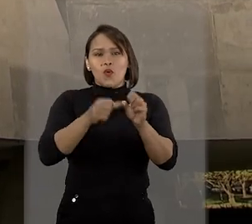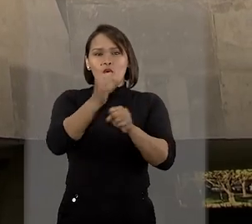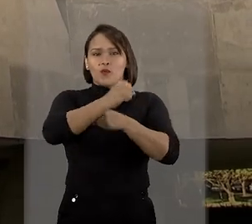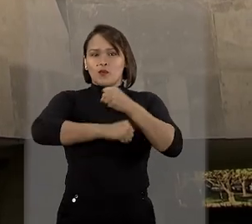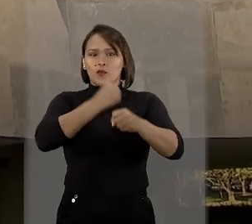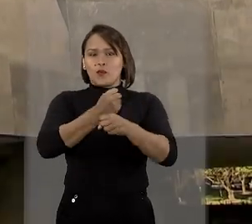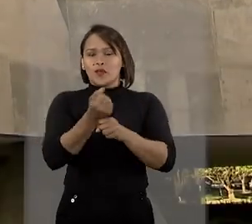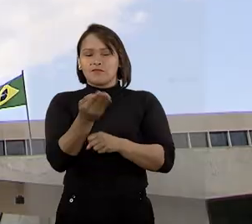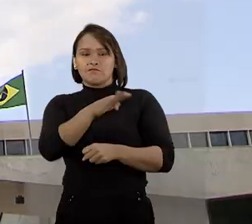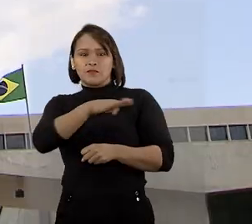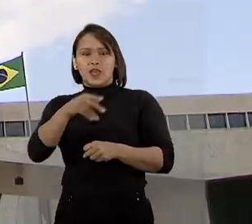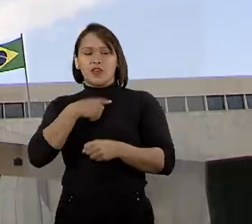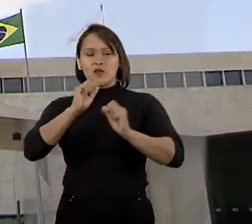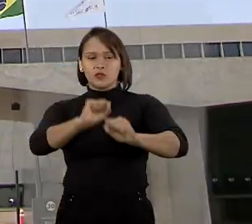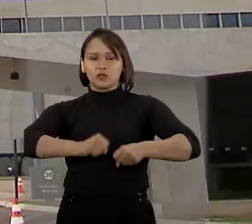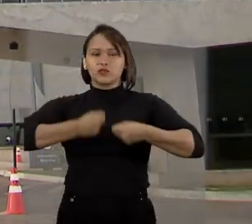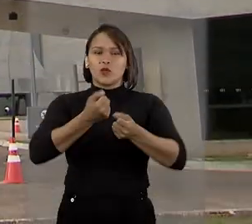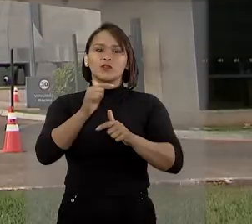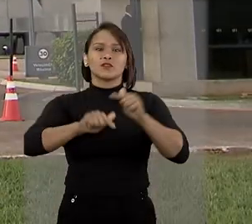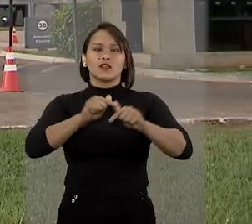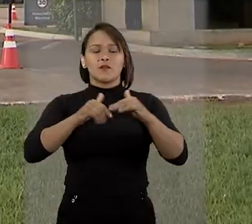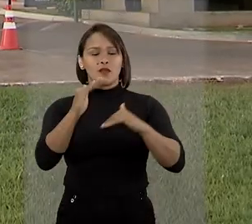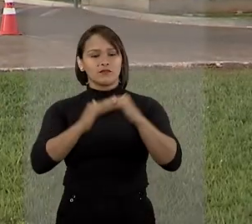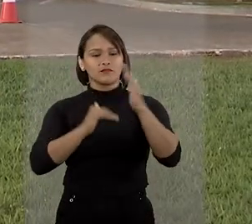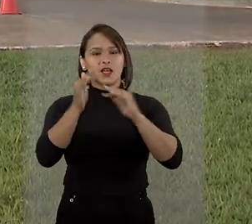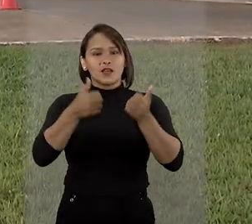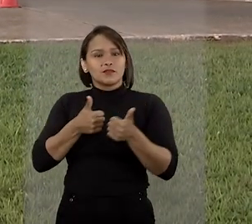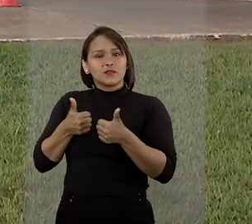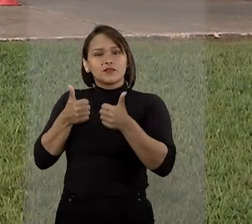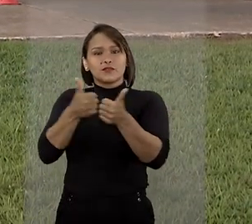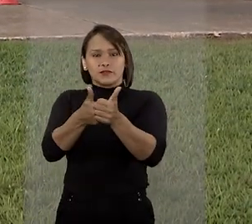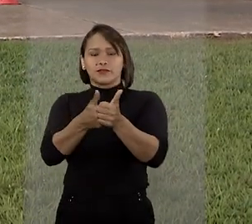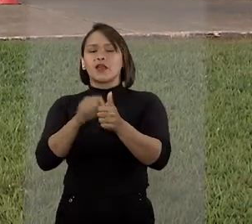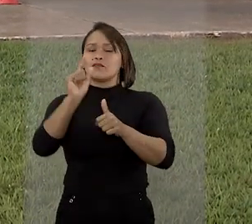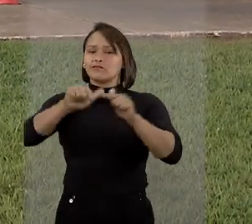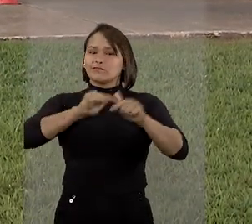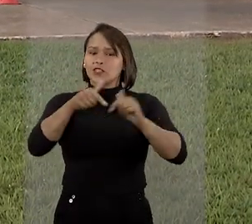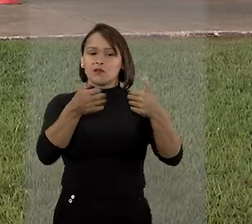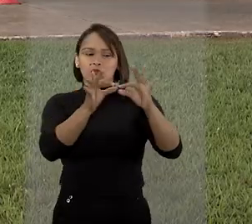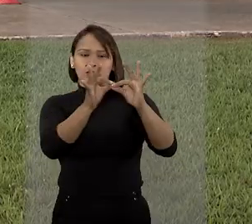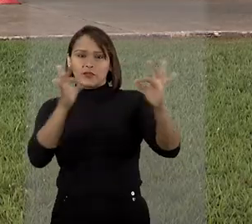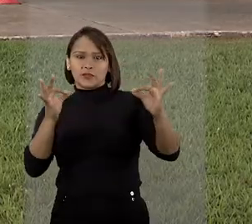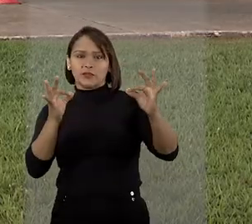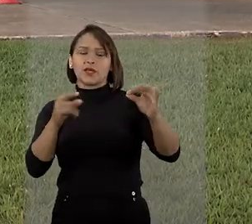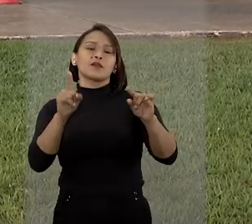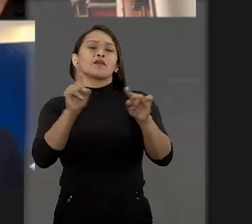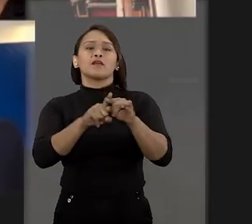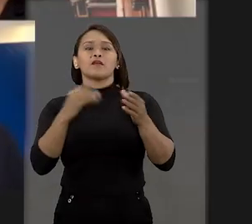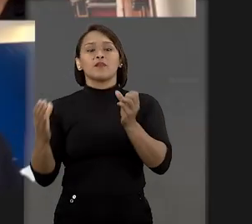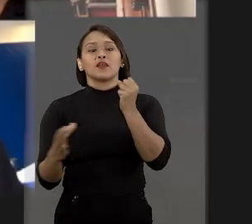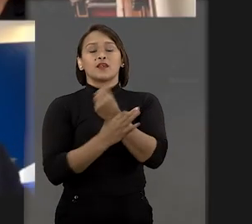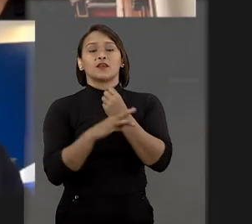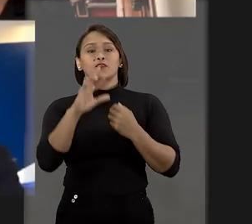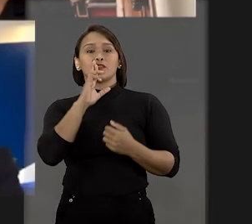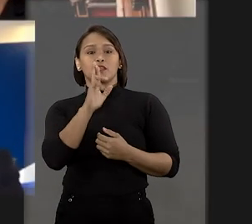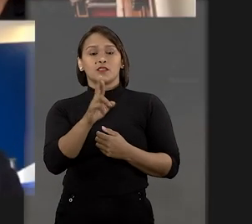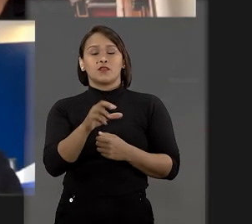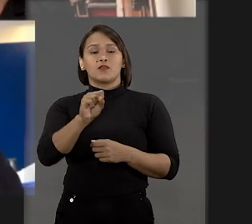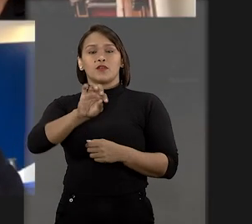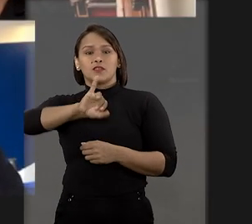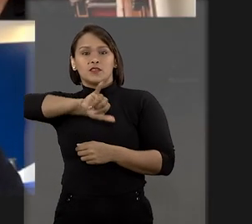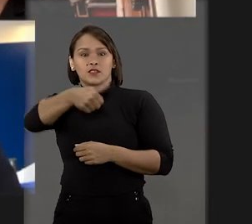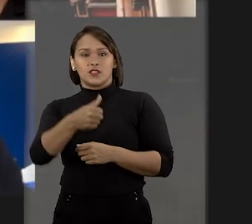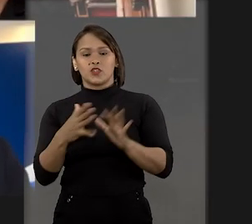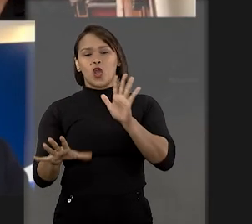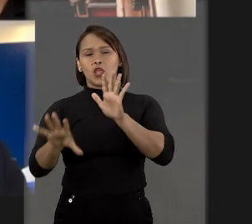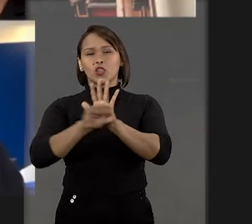meio de muito trabalho e esforço, permitiu manter a produtividade do tribunal, mesmo à distância. Para garantir esse resultado,